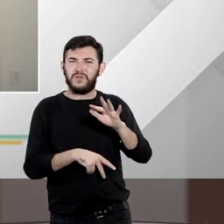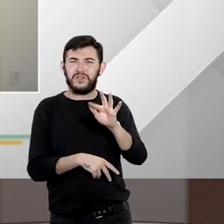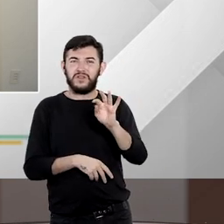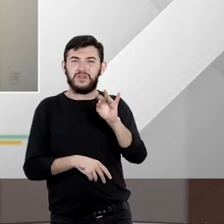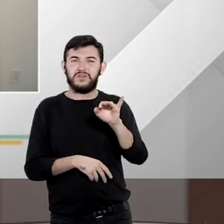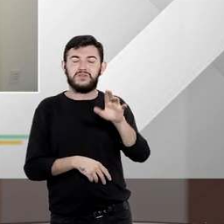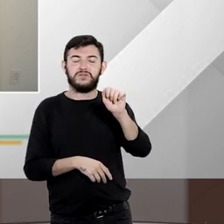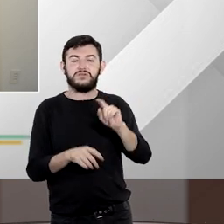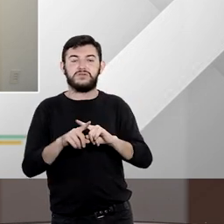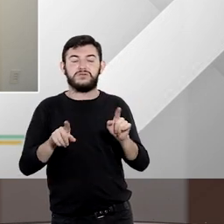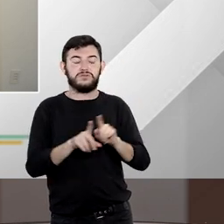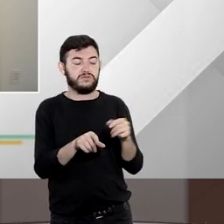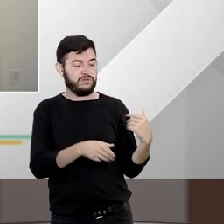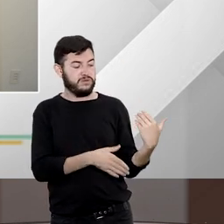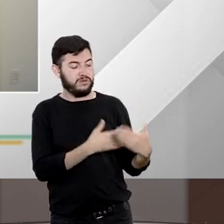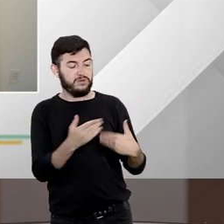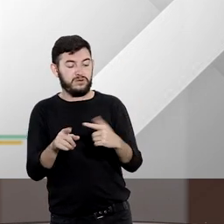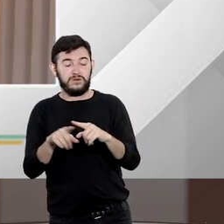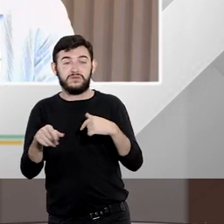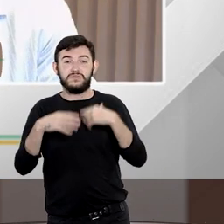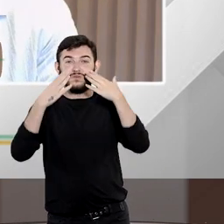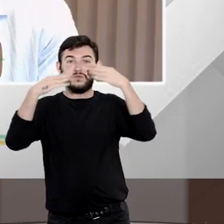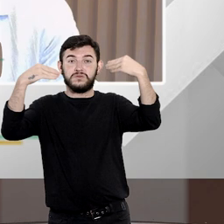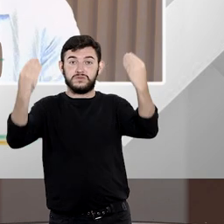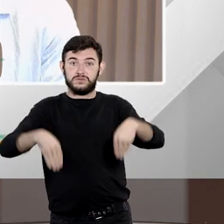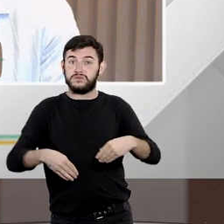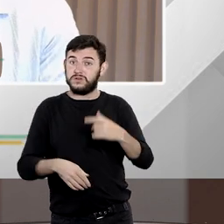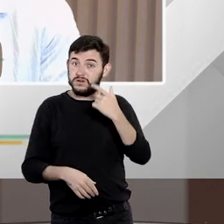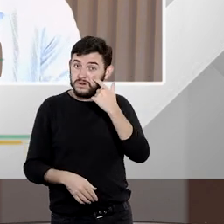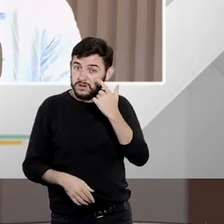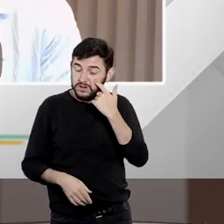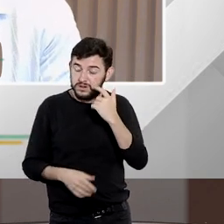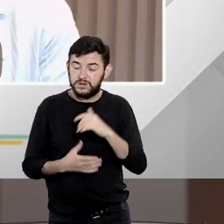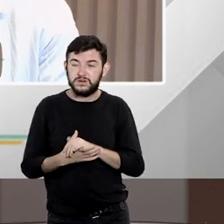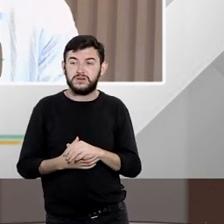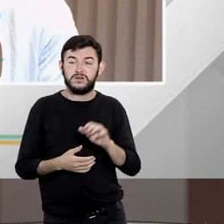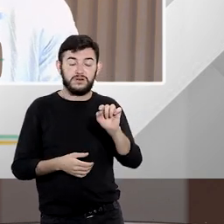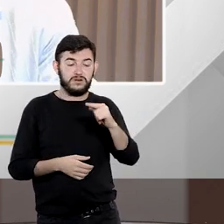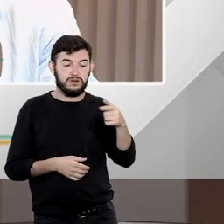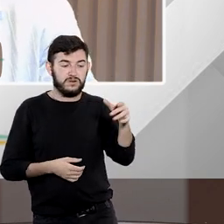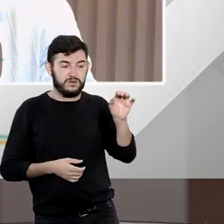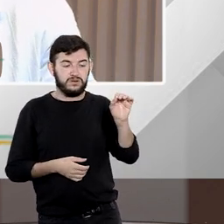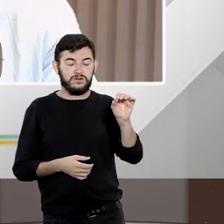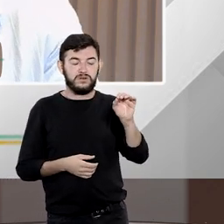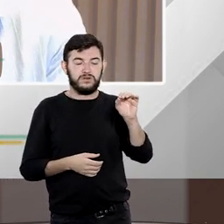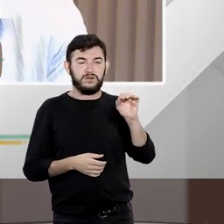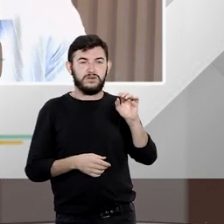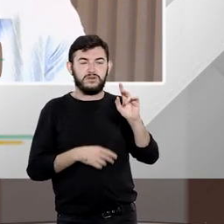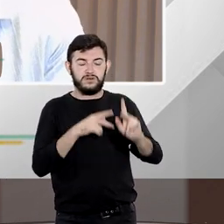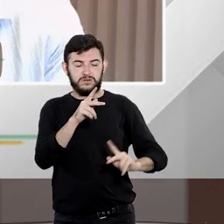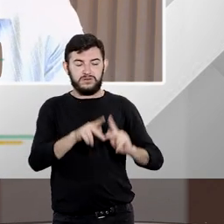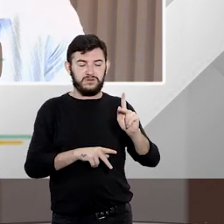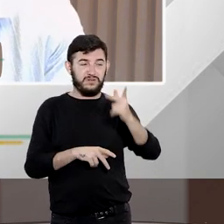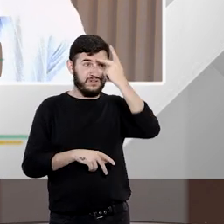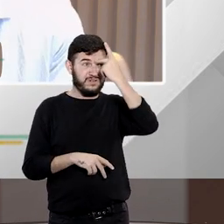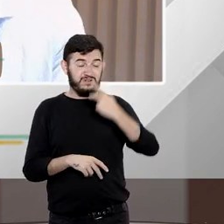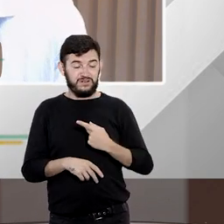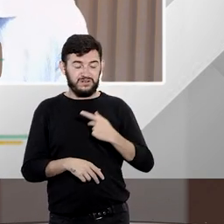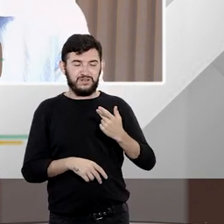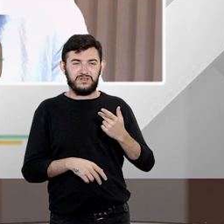depois no curso da ação popular ele desiste veja como é uma ação que não é um interesse meramente individual